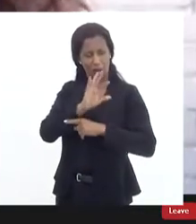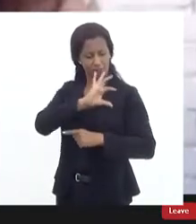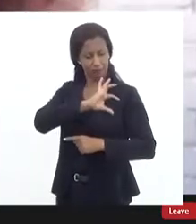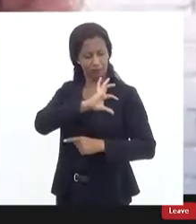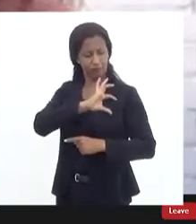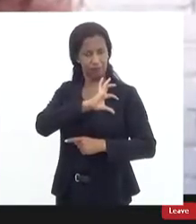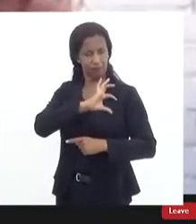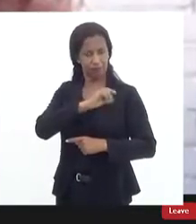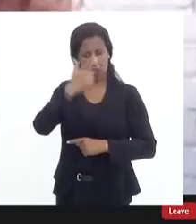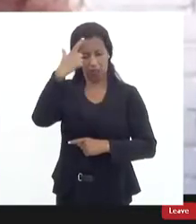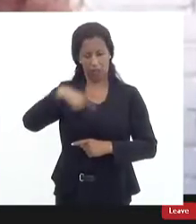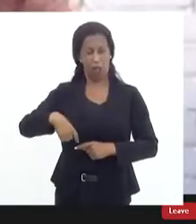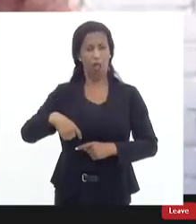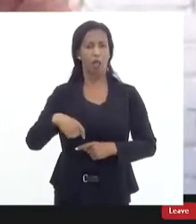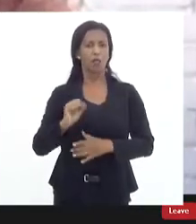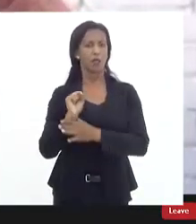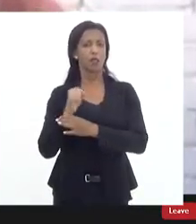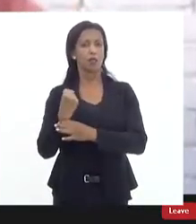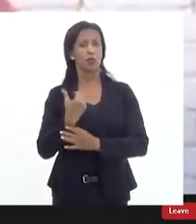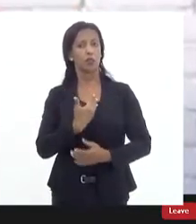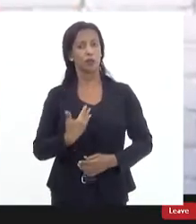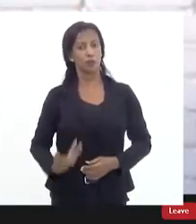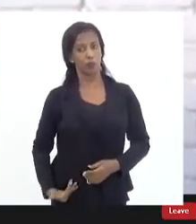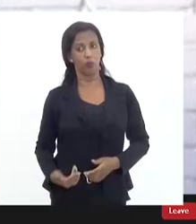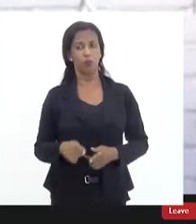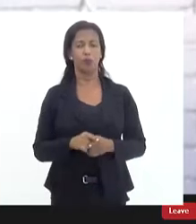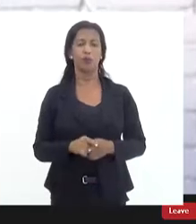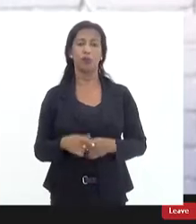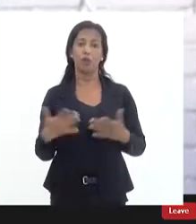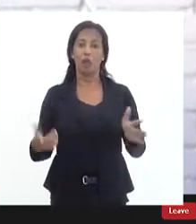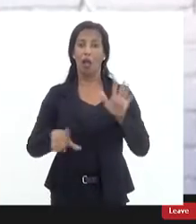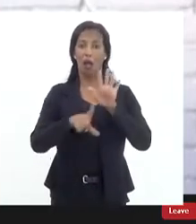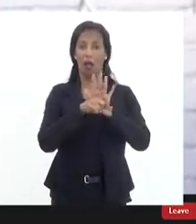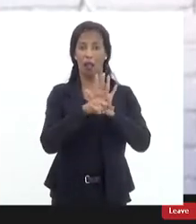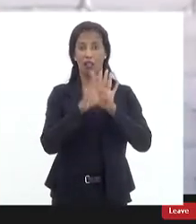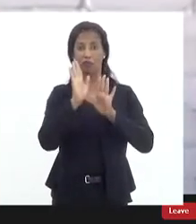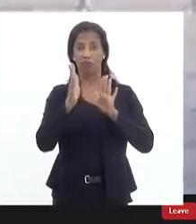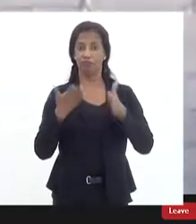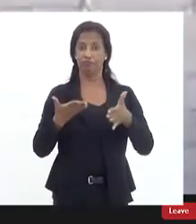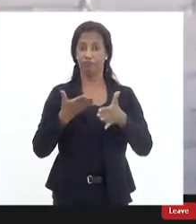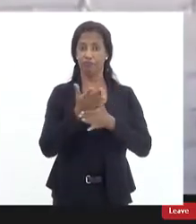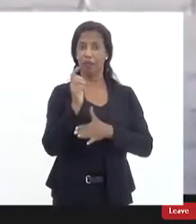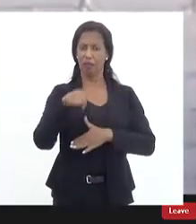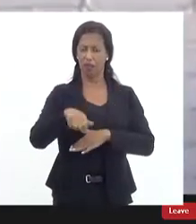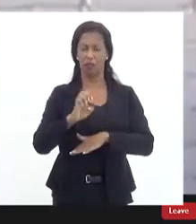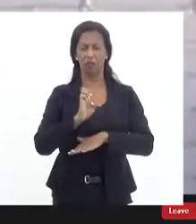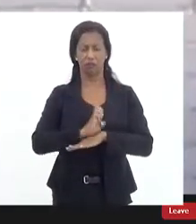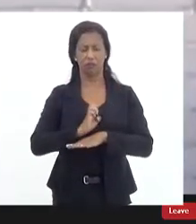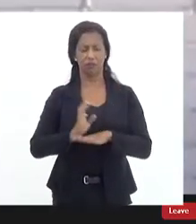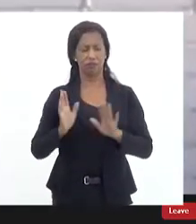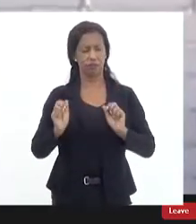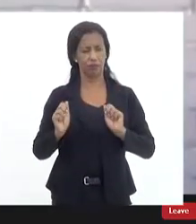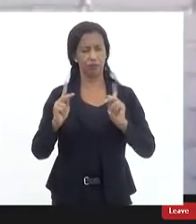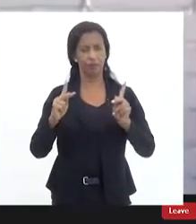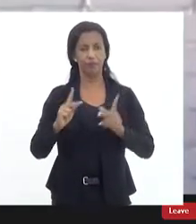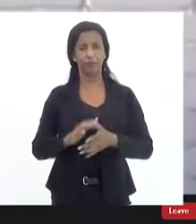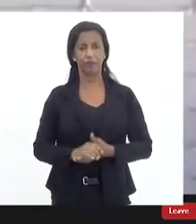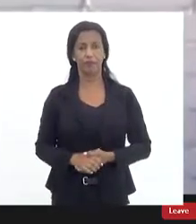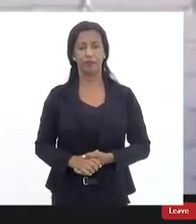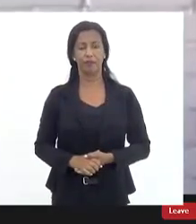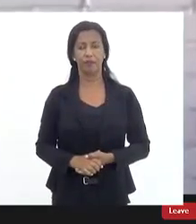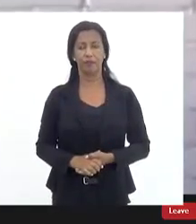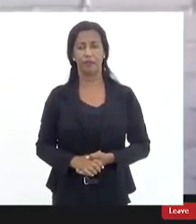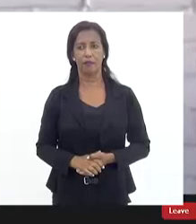dos agentes da segurança pública já vista a legislação aprovada inclusive aqui no nosso Estado e